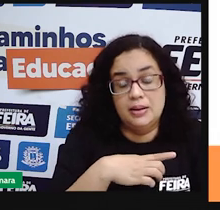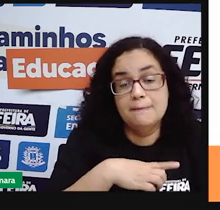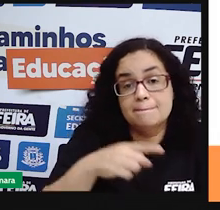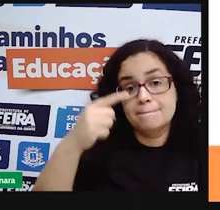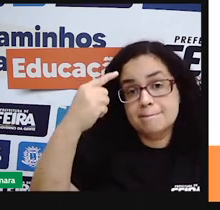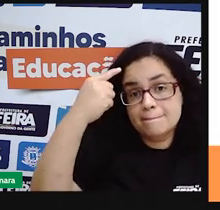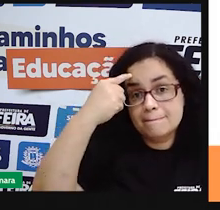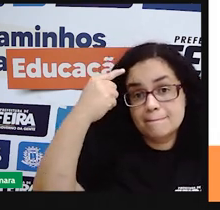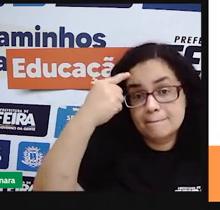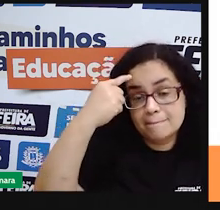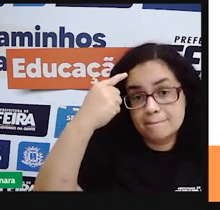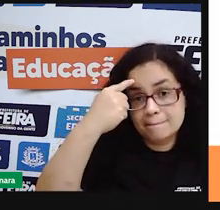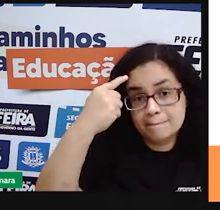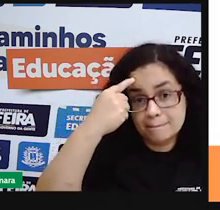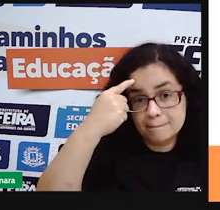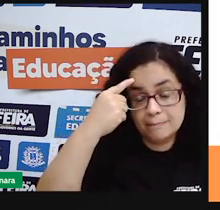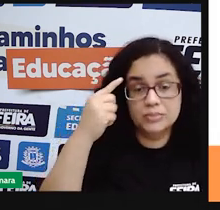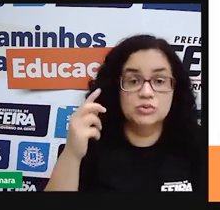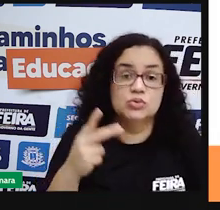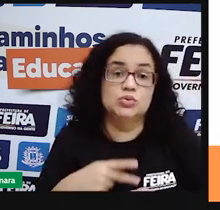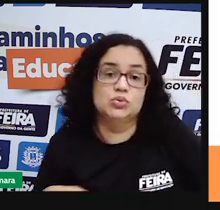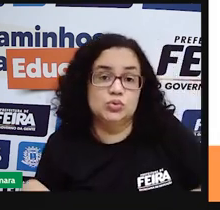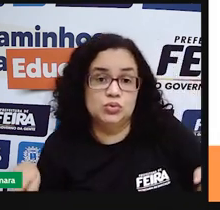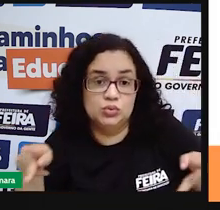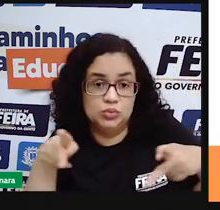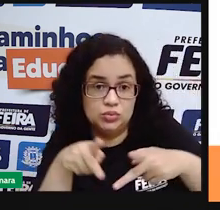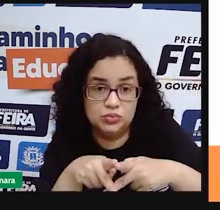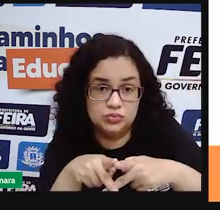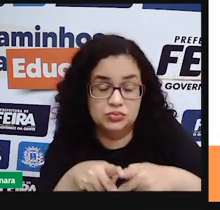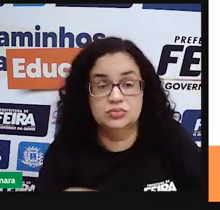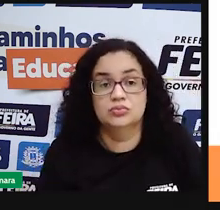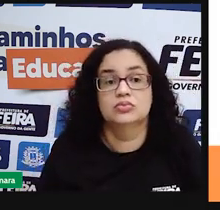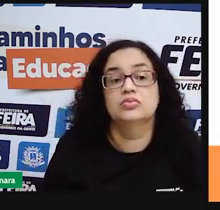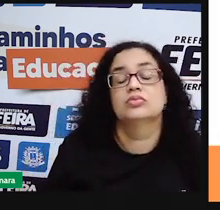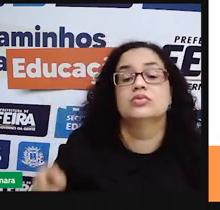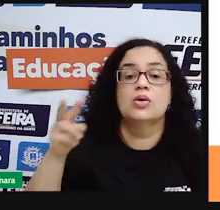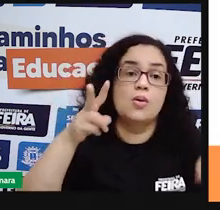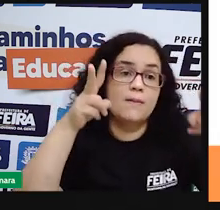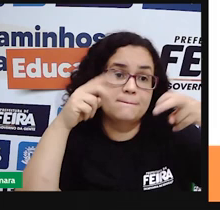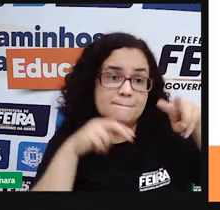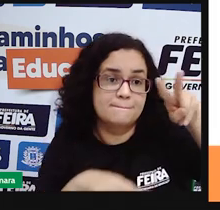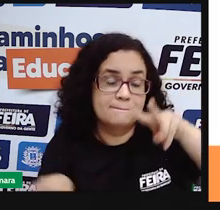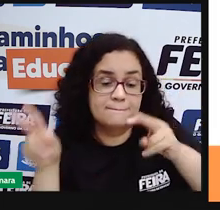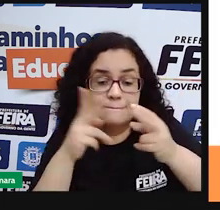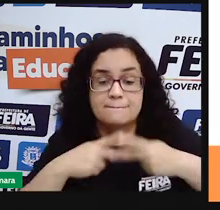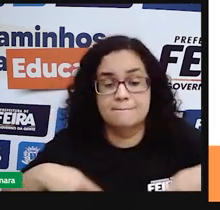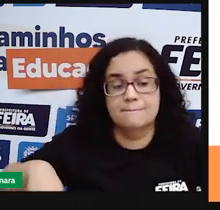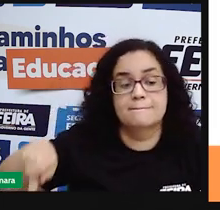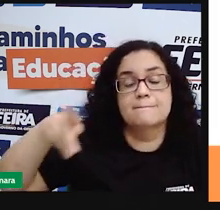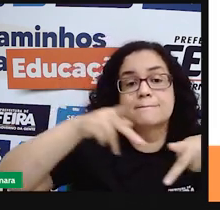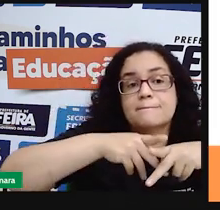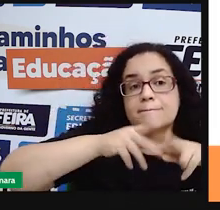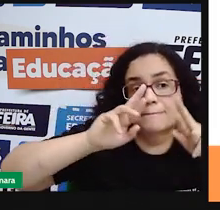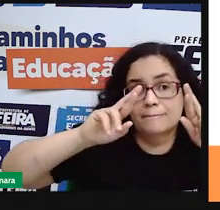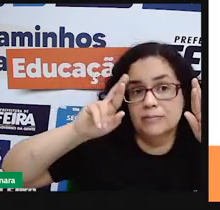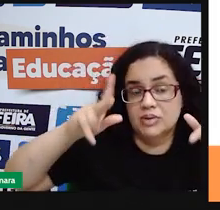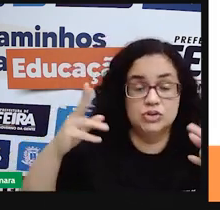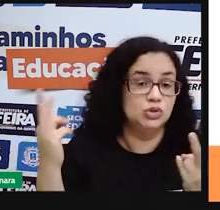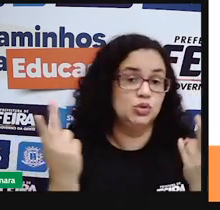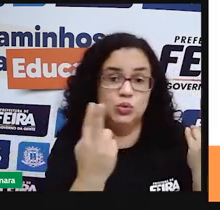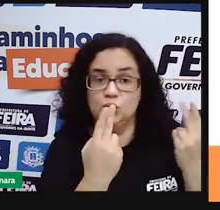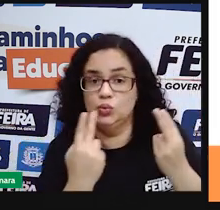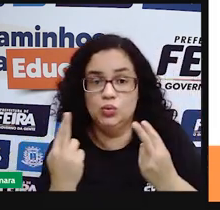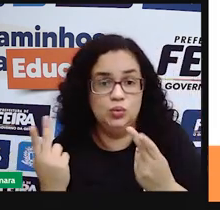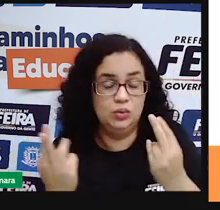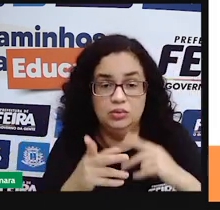vivido pelos povos indígenas e aí a gente observa que os povos são diferentes né que os índios não são iguais então as